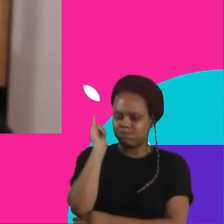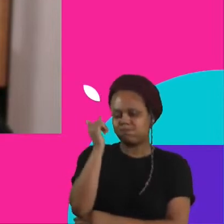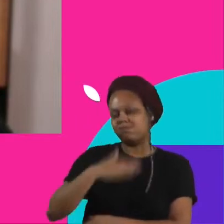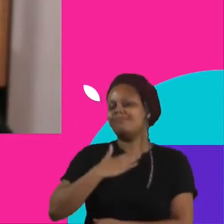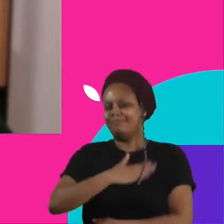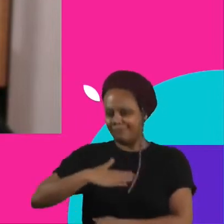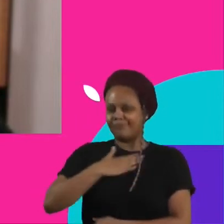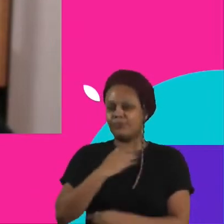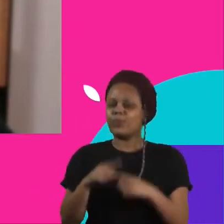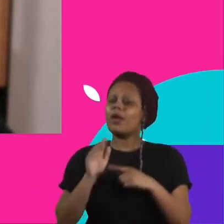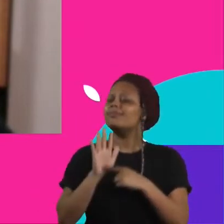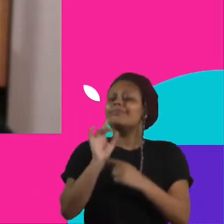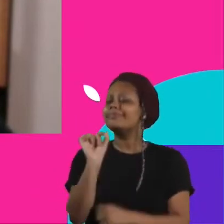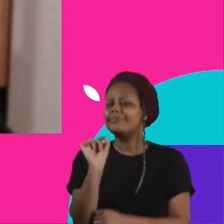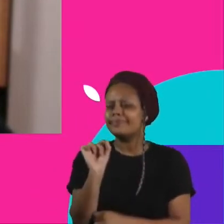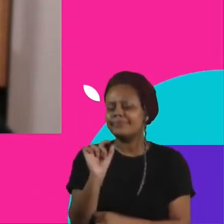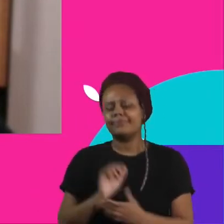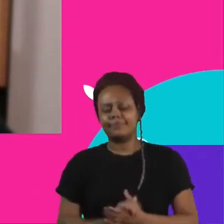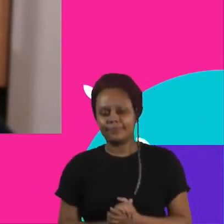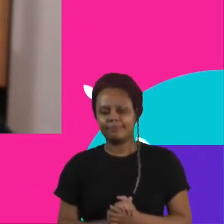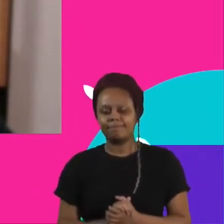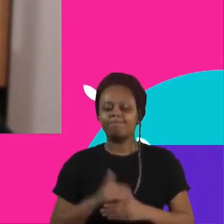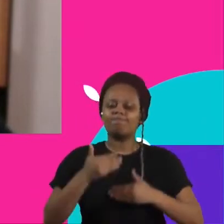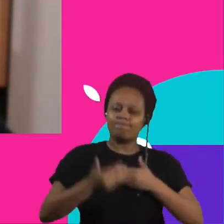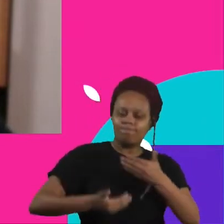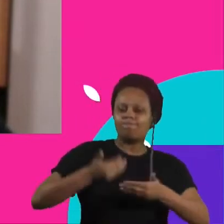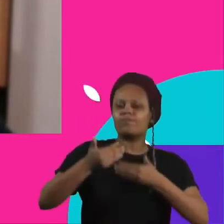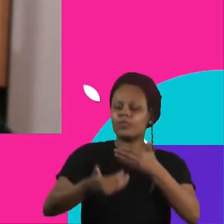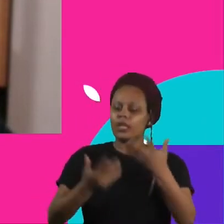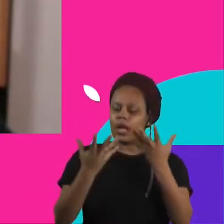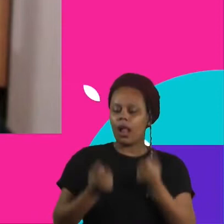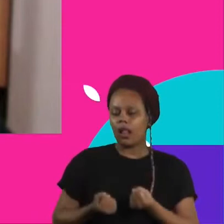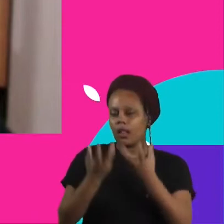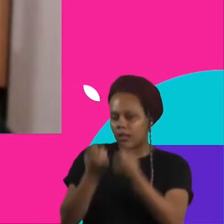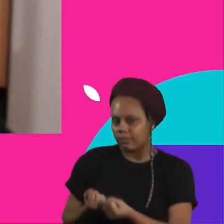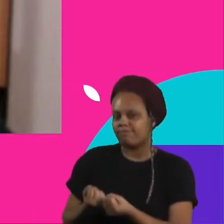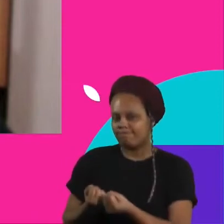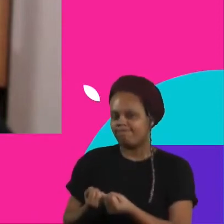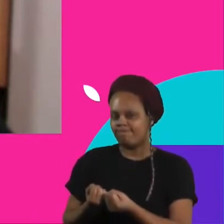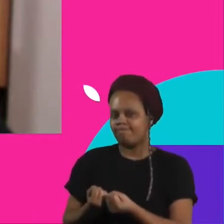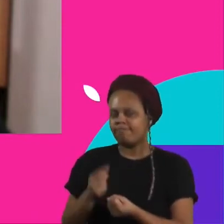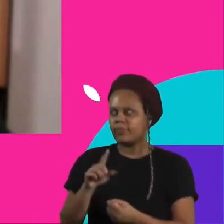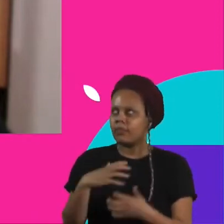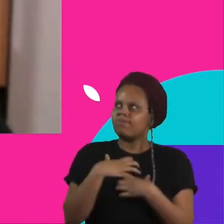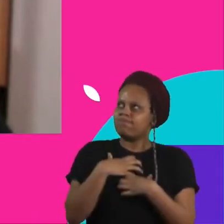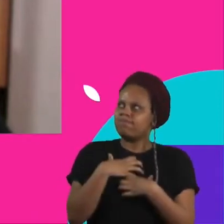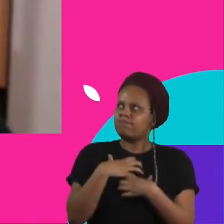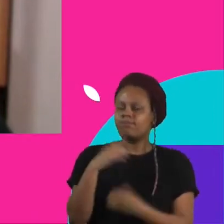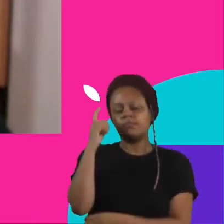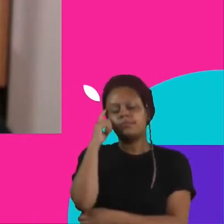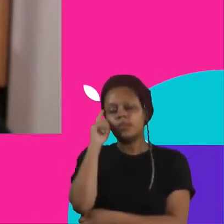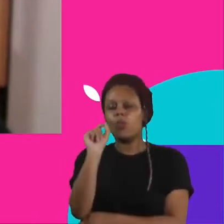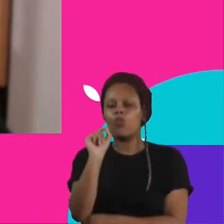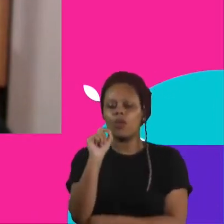porque ela mostra que... esse processo de convencimento, ele tem muito a ver com o que faz realmente